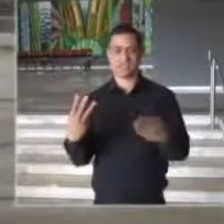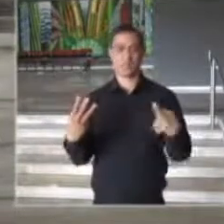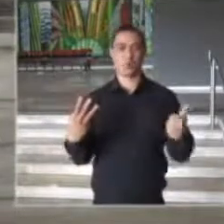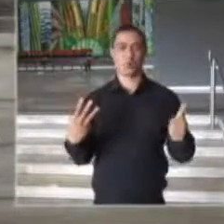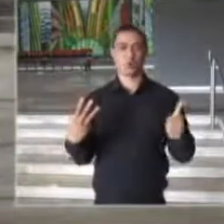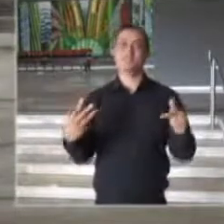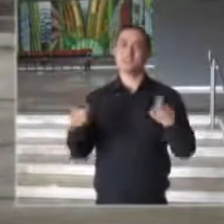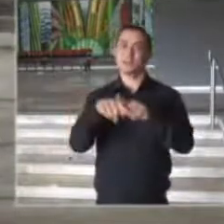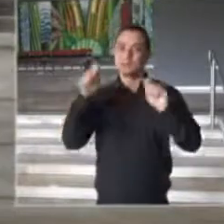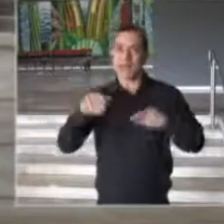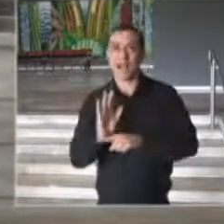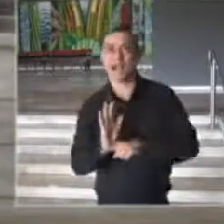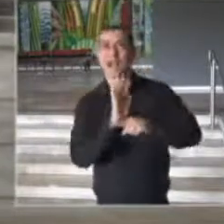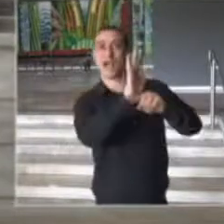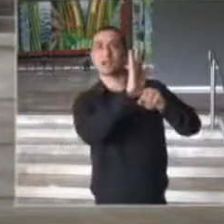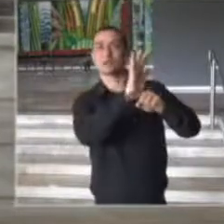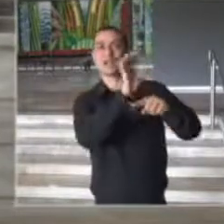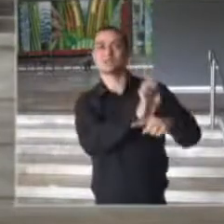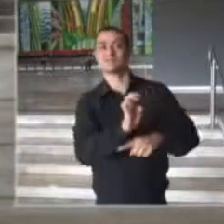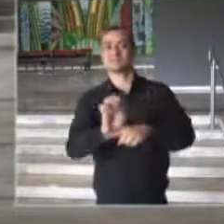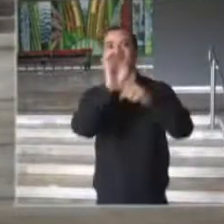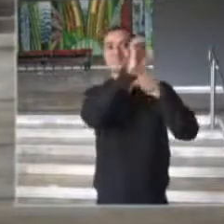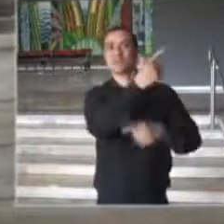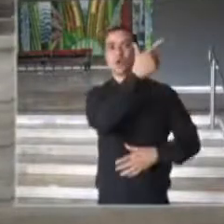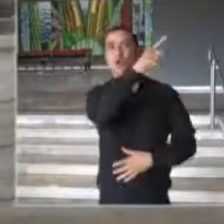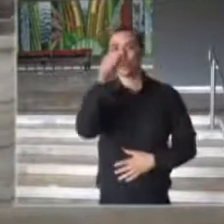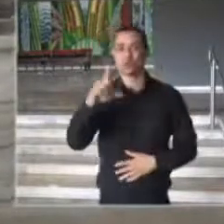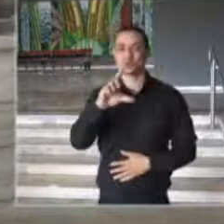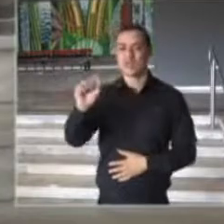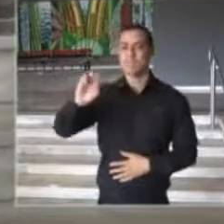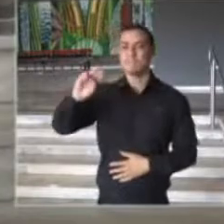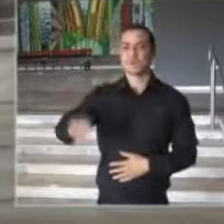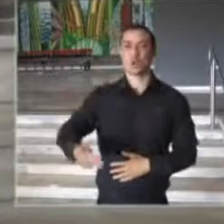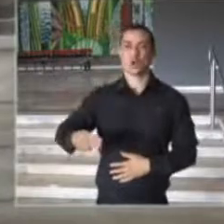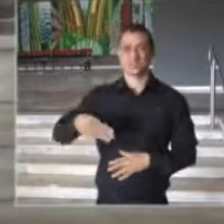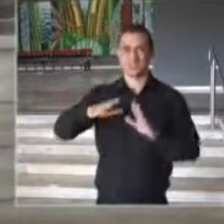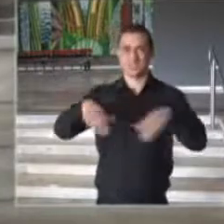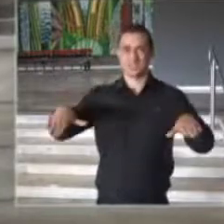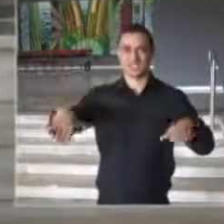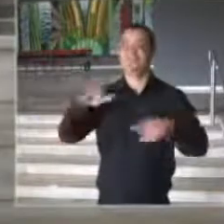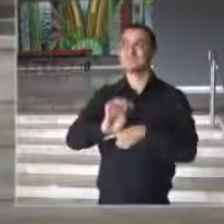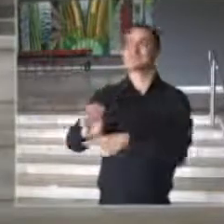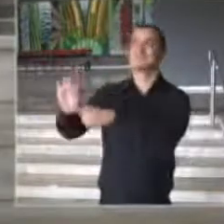poderemos ajudar praticamente outras 10 milhões de crianças em outros estados brasileiros.